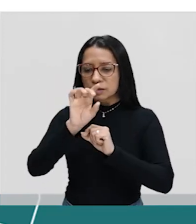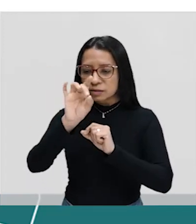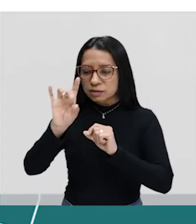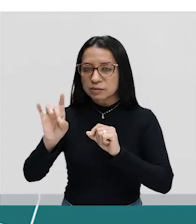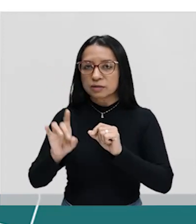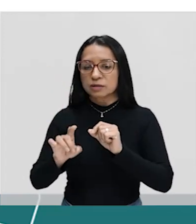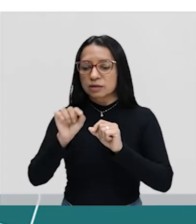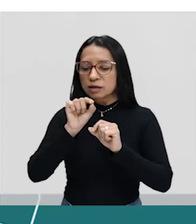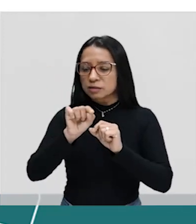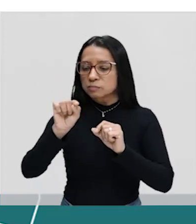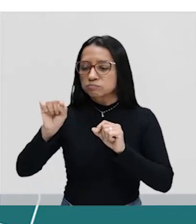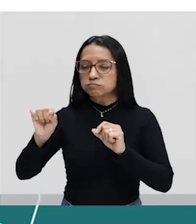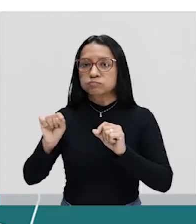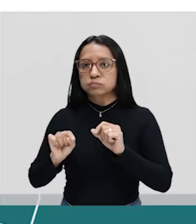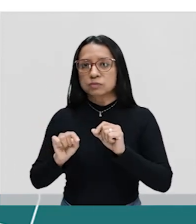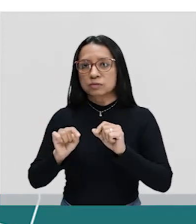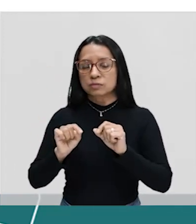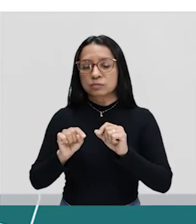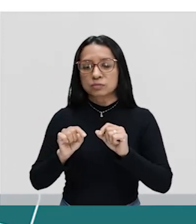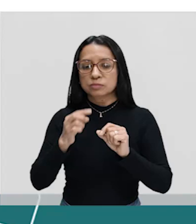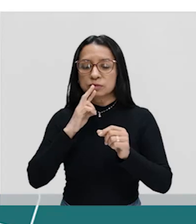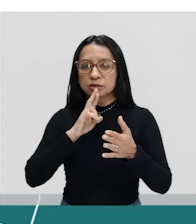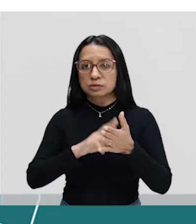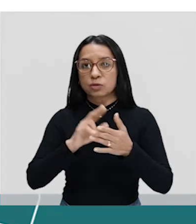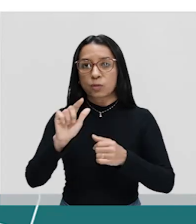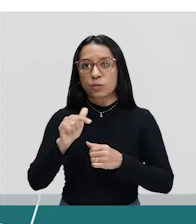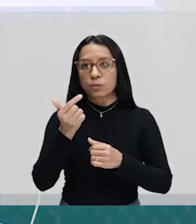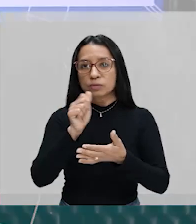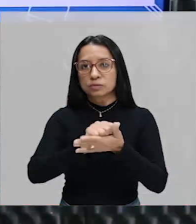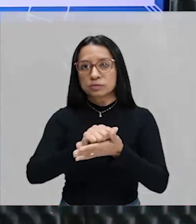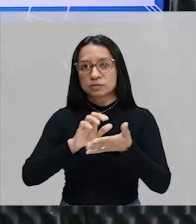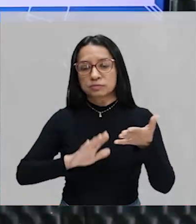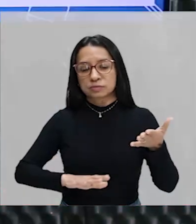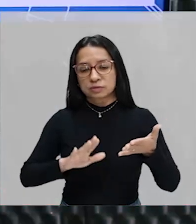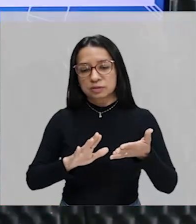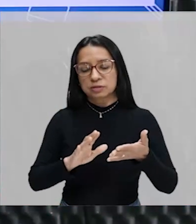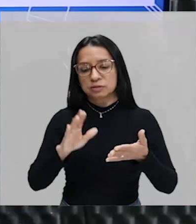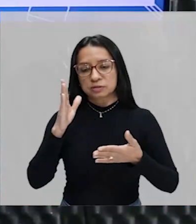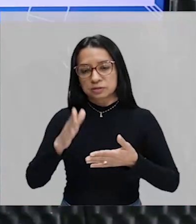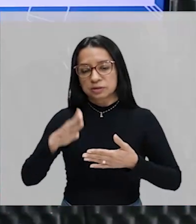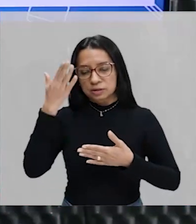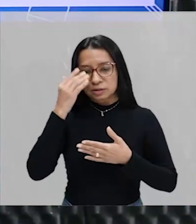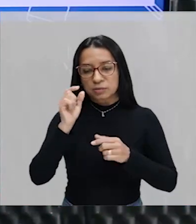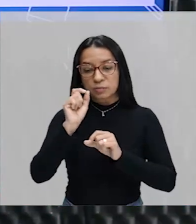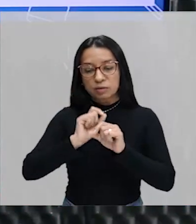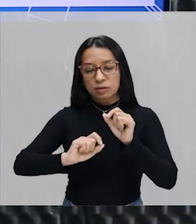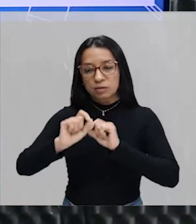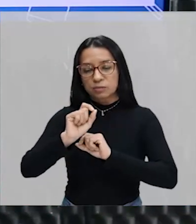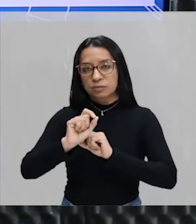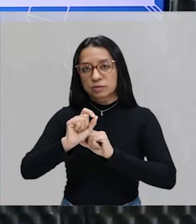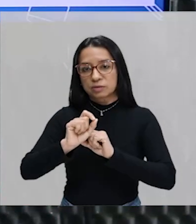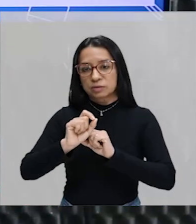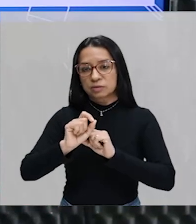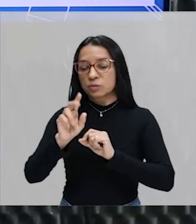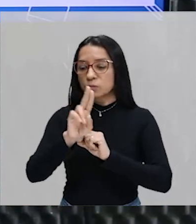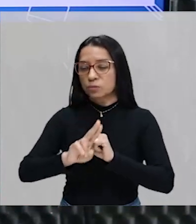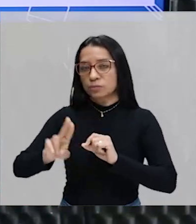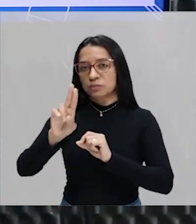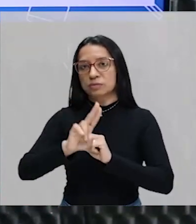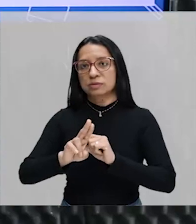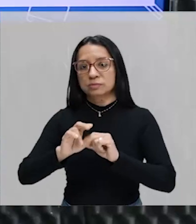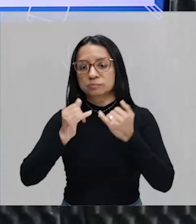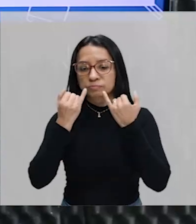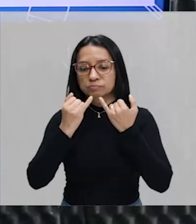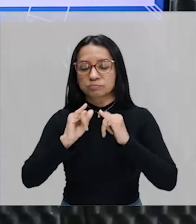região. Para você, quando estiver resolvendo outros exercícios, você já saber exatamente onde colocar essa informação,